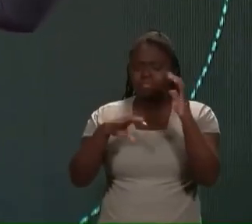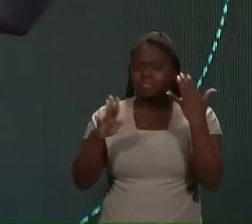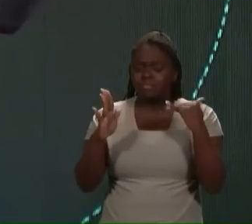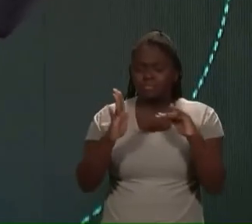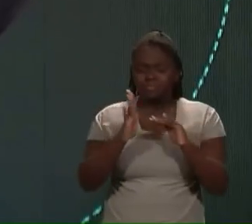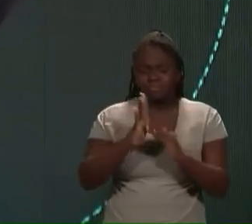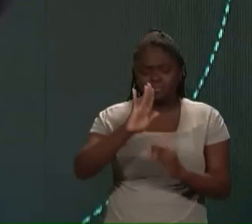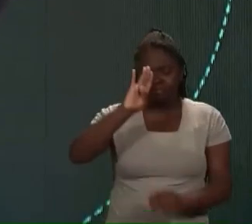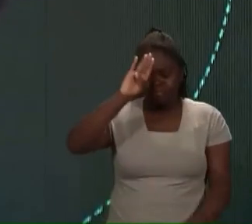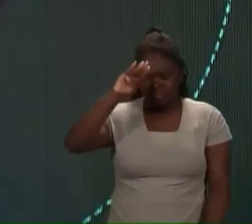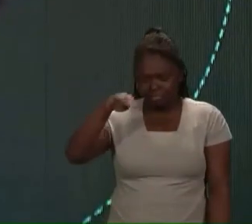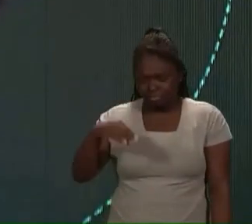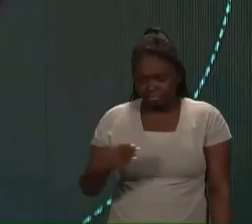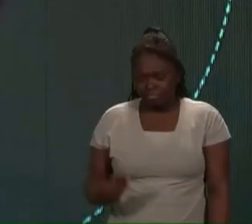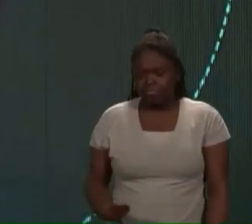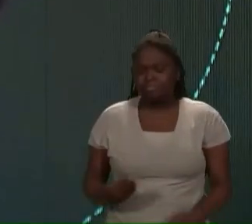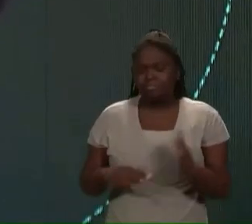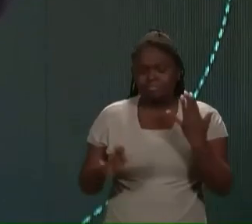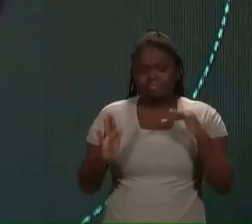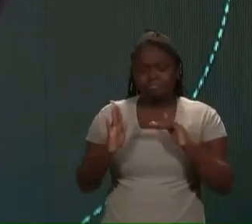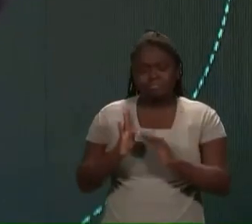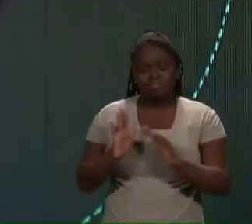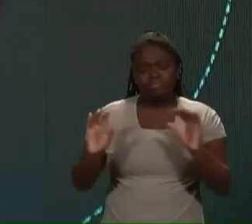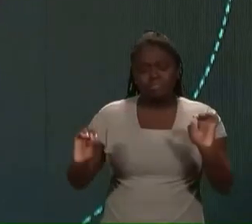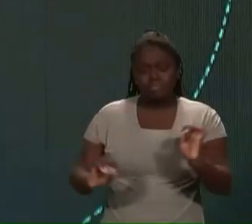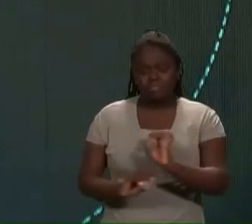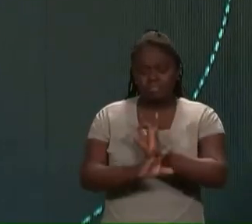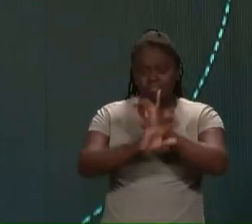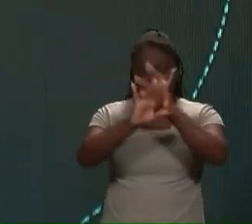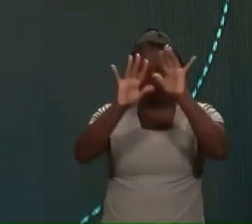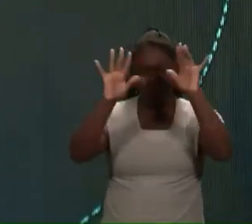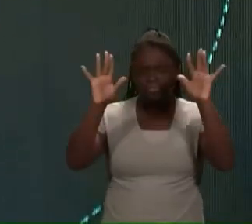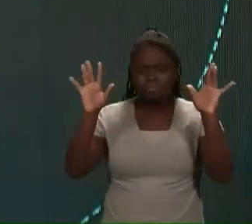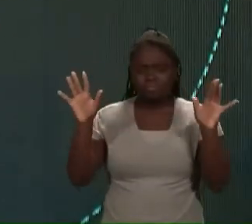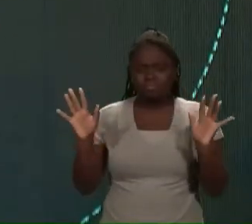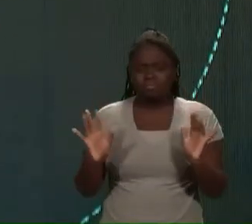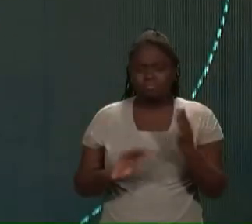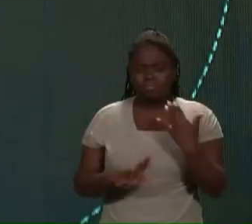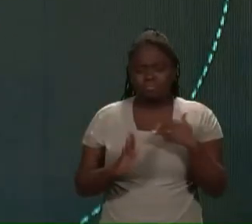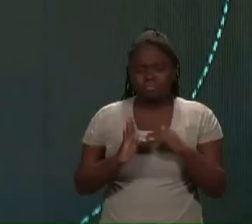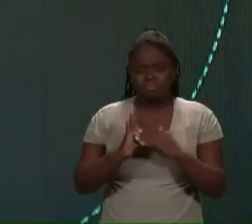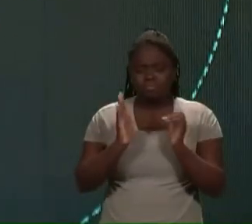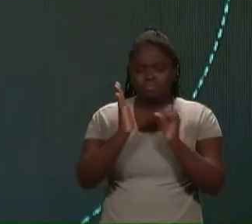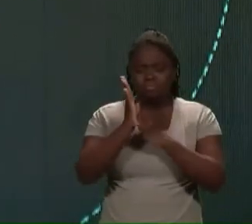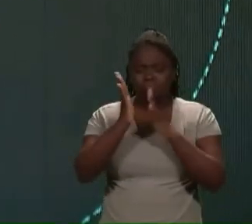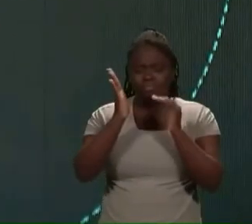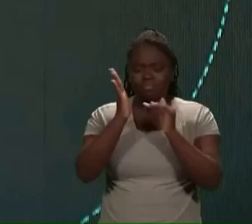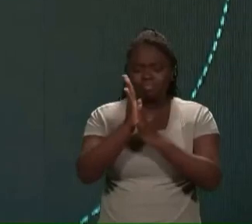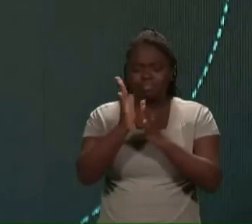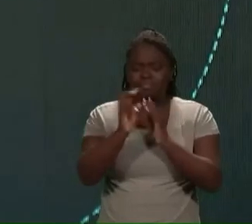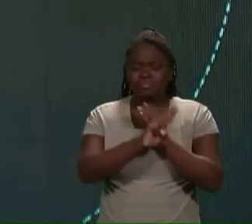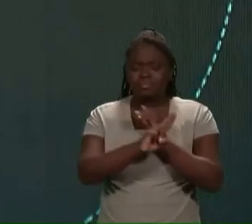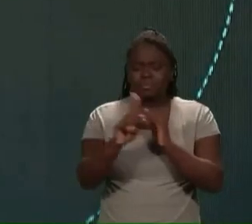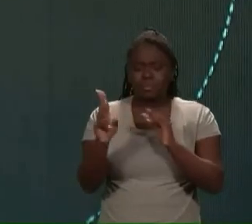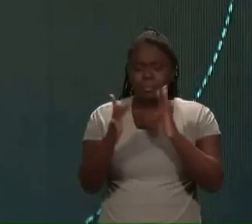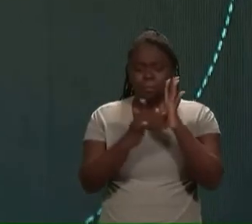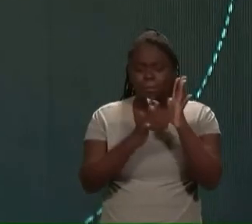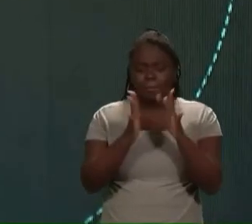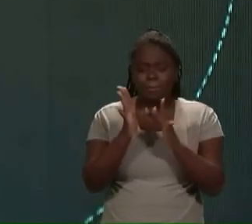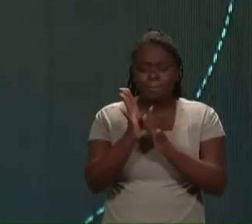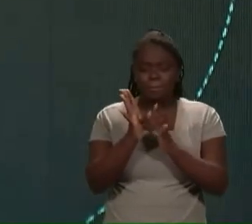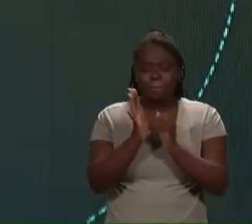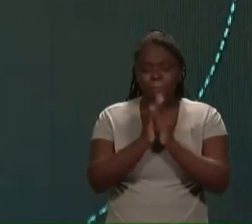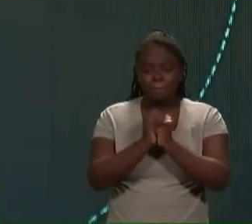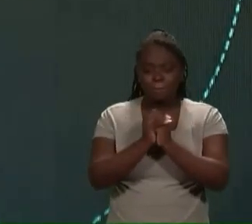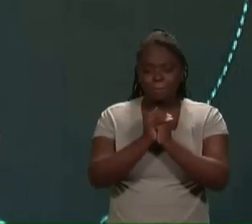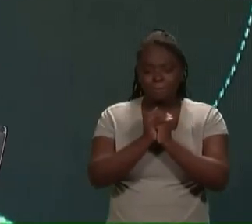Toda a glória. E todo o louvor. Em o nome de Jesus. Amém. Aplauda